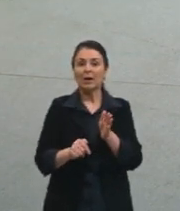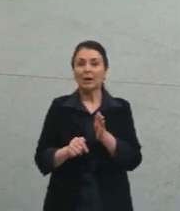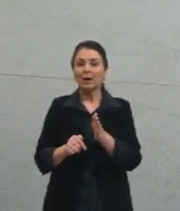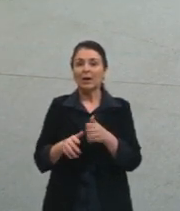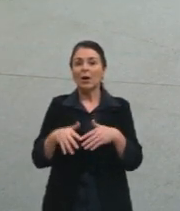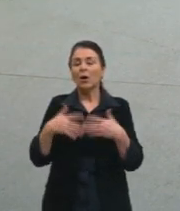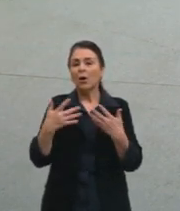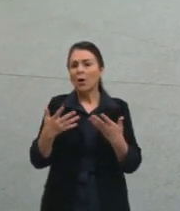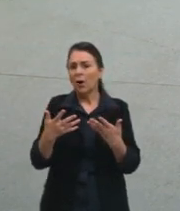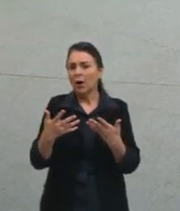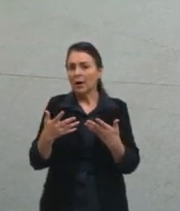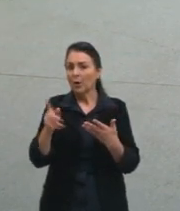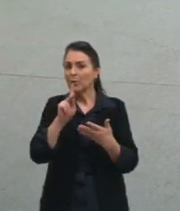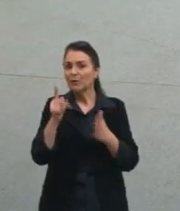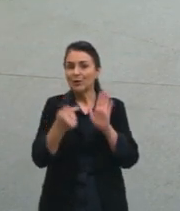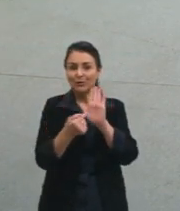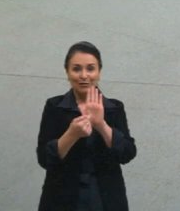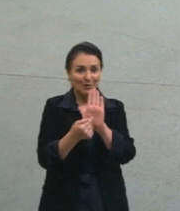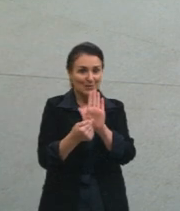vocês, tá, gurizada?